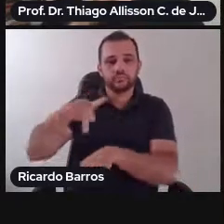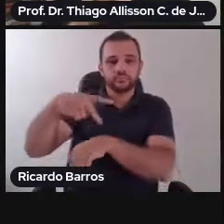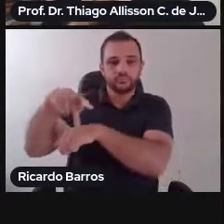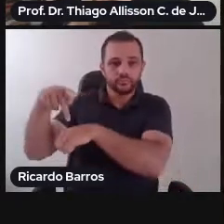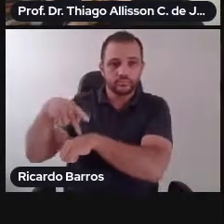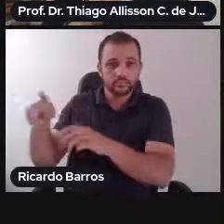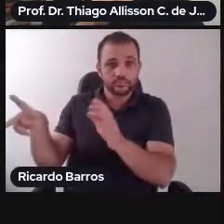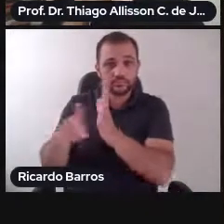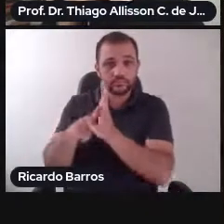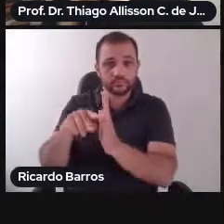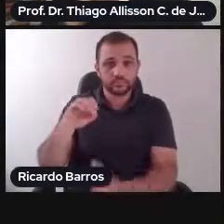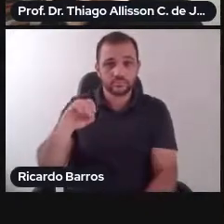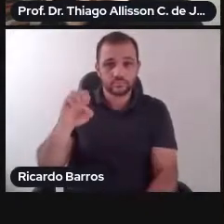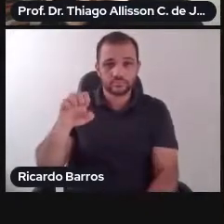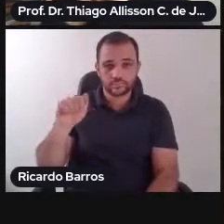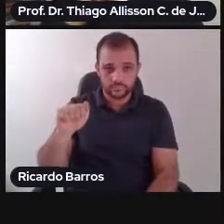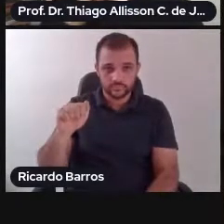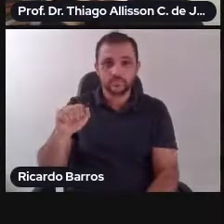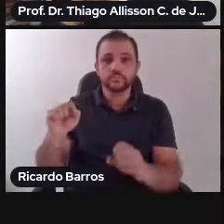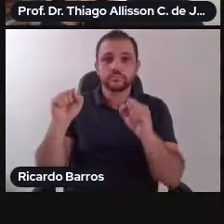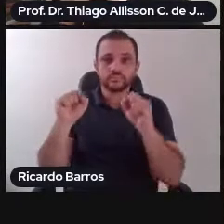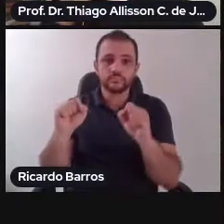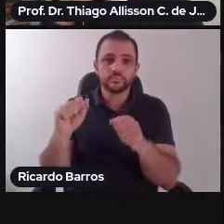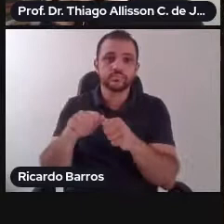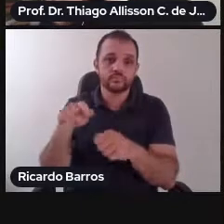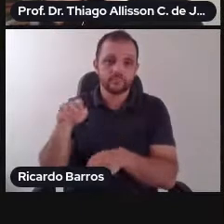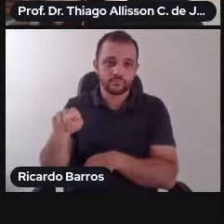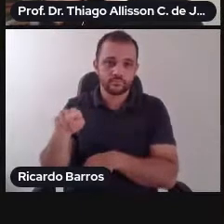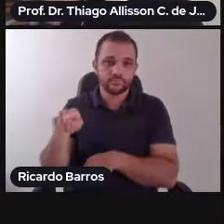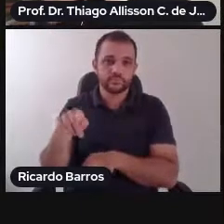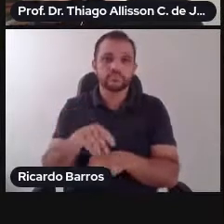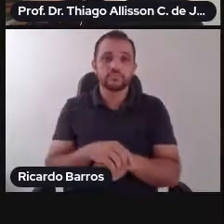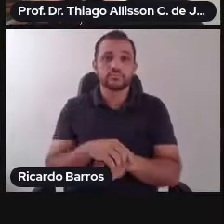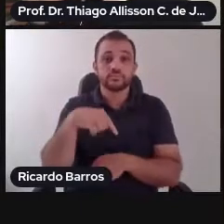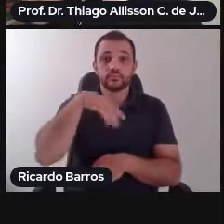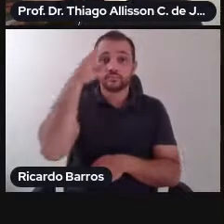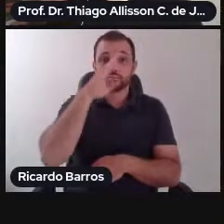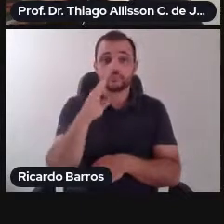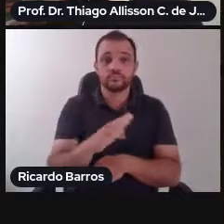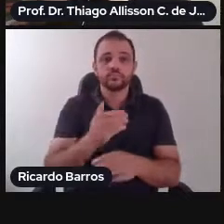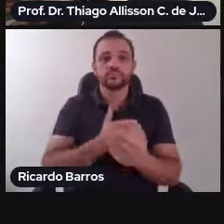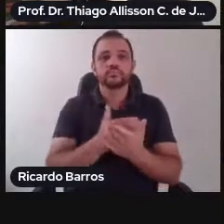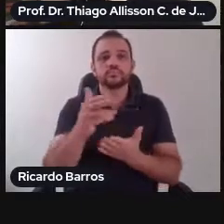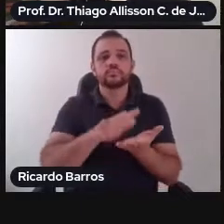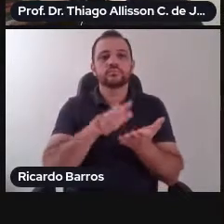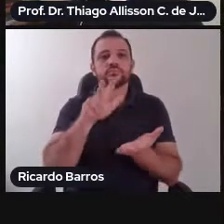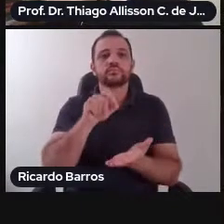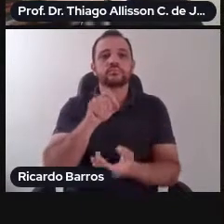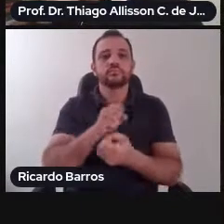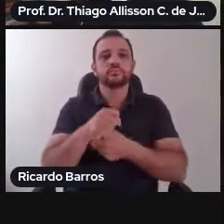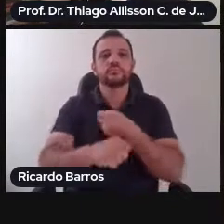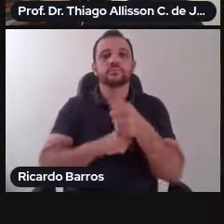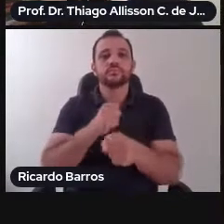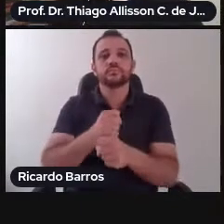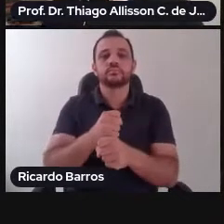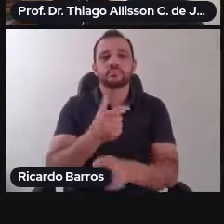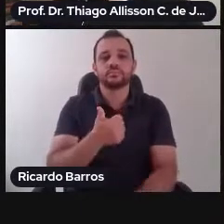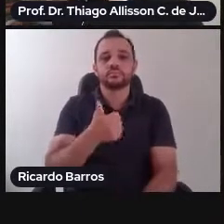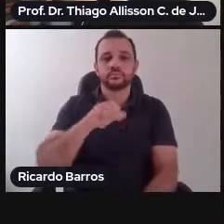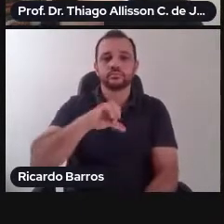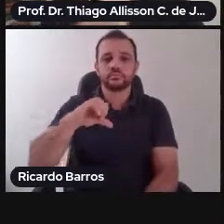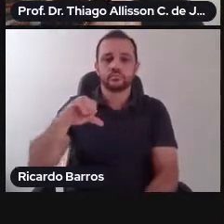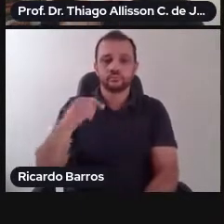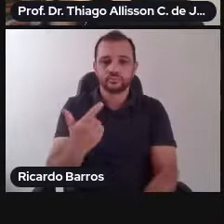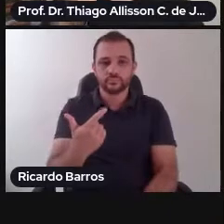ratificou a CADH em 1992 e, de fato, promulgou